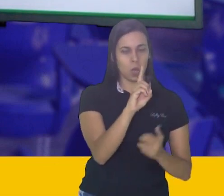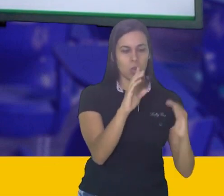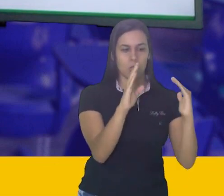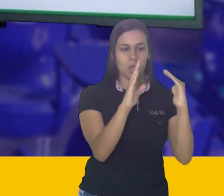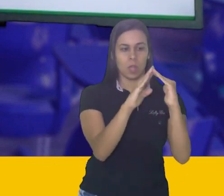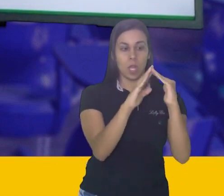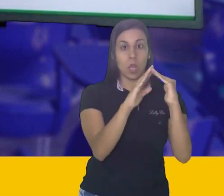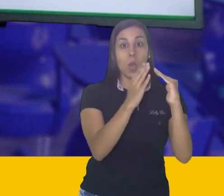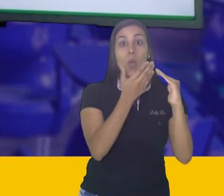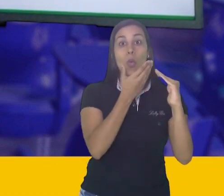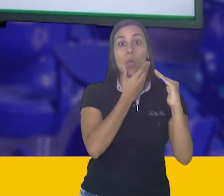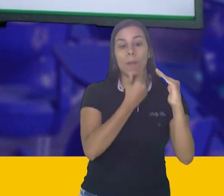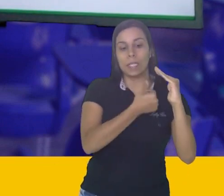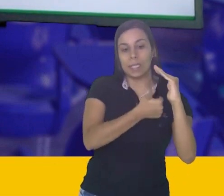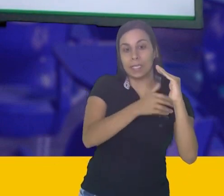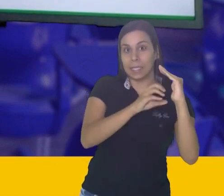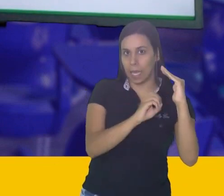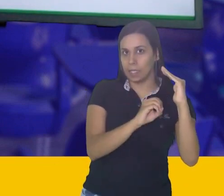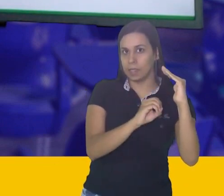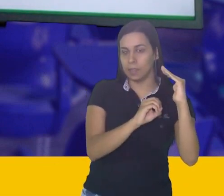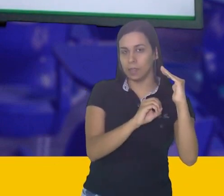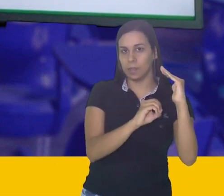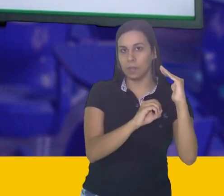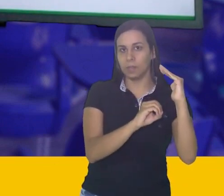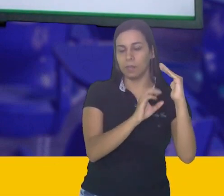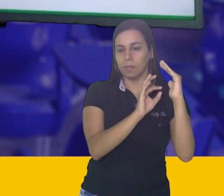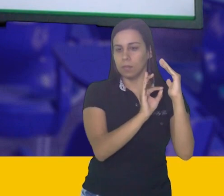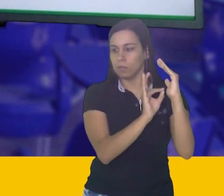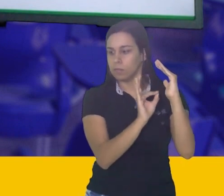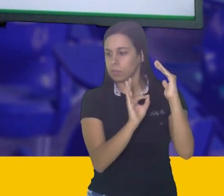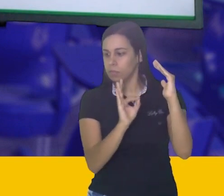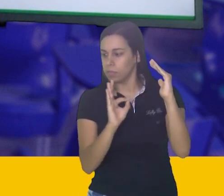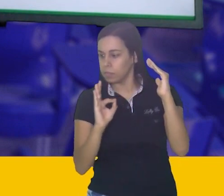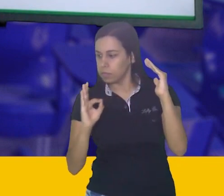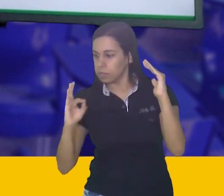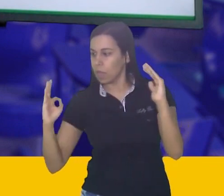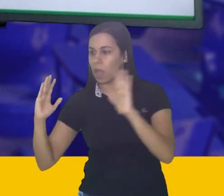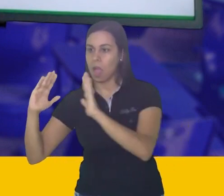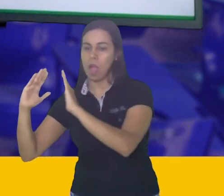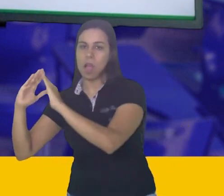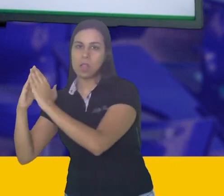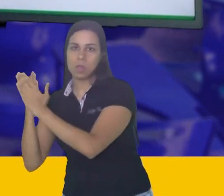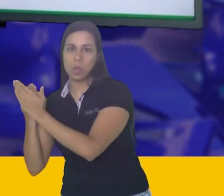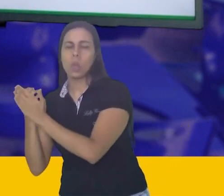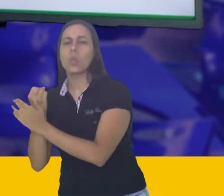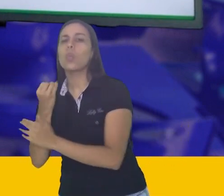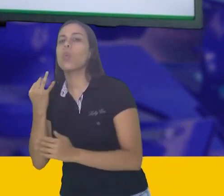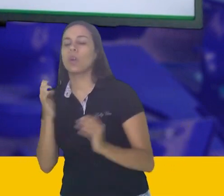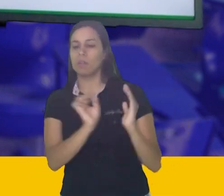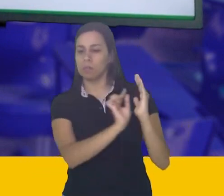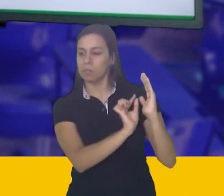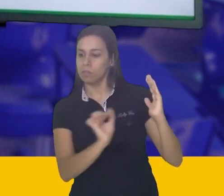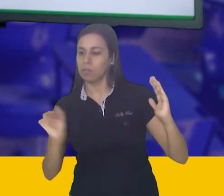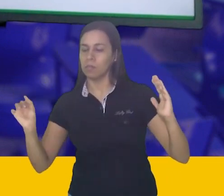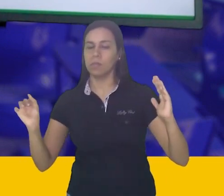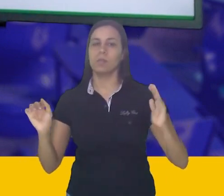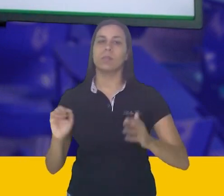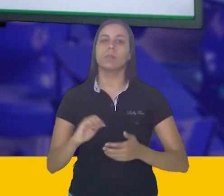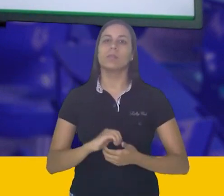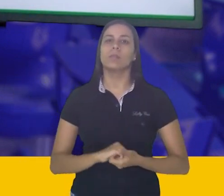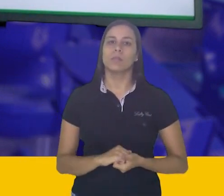Então, nós temos que observar quantos metros há entre dez e vinte e cinco.